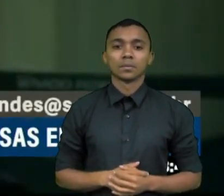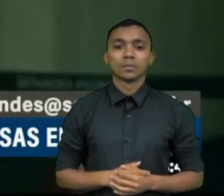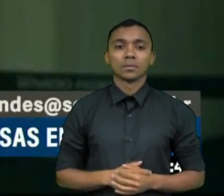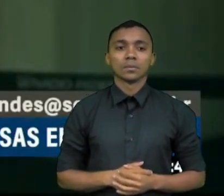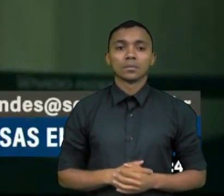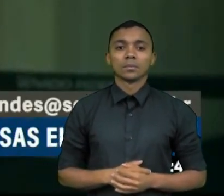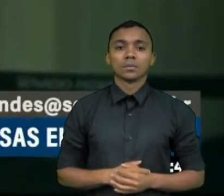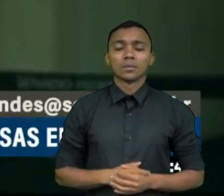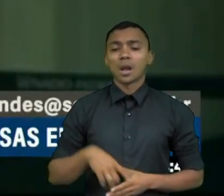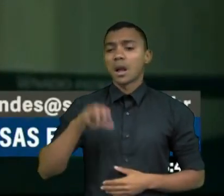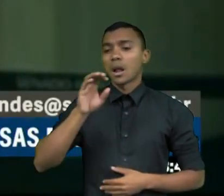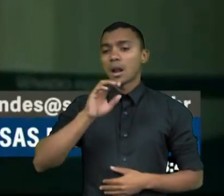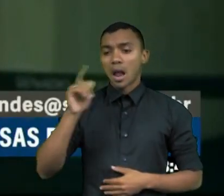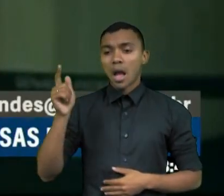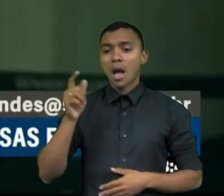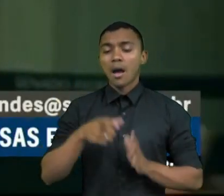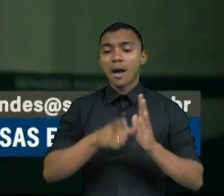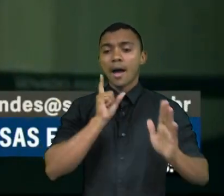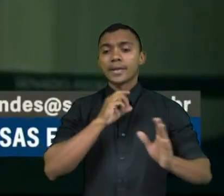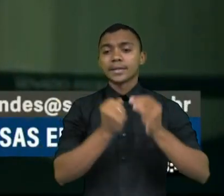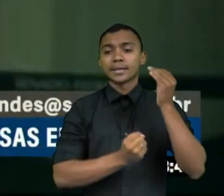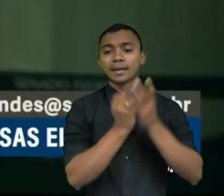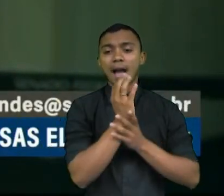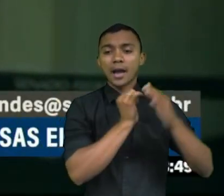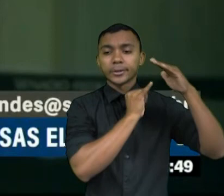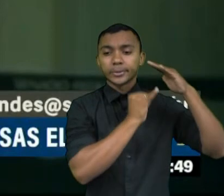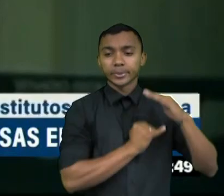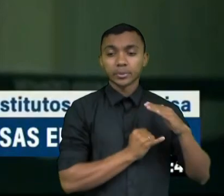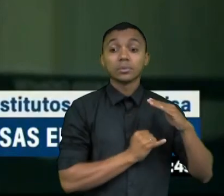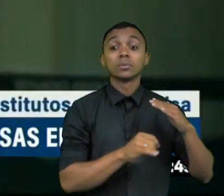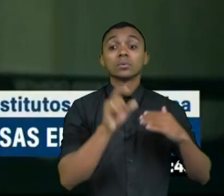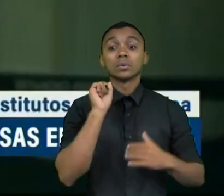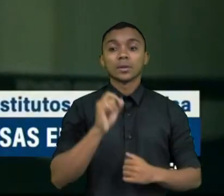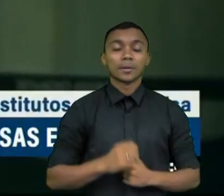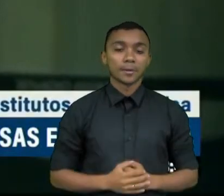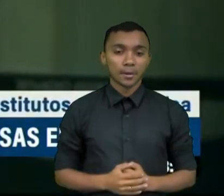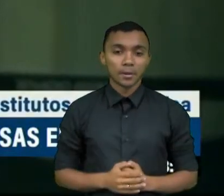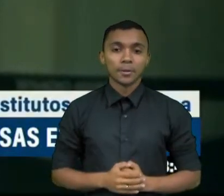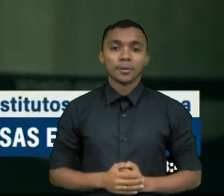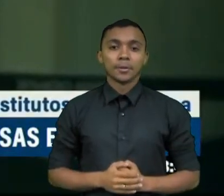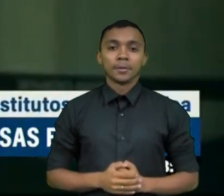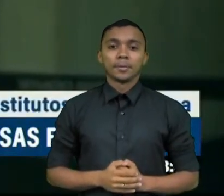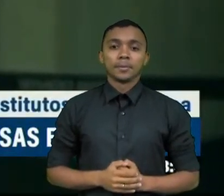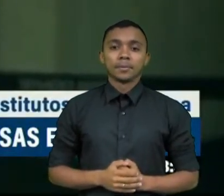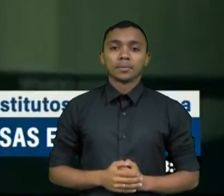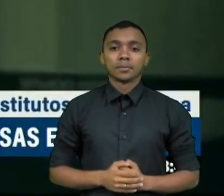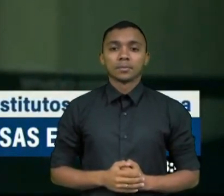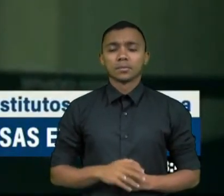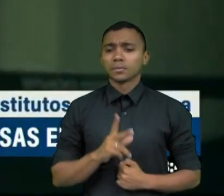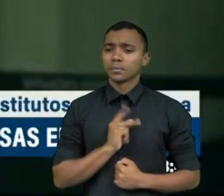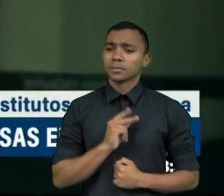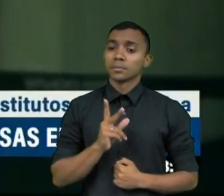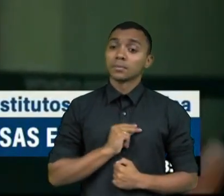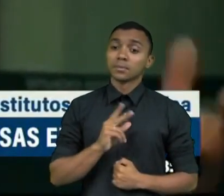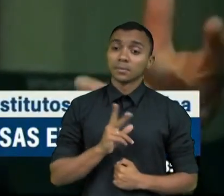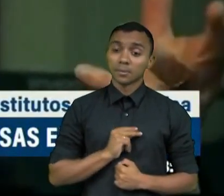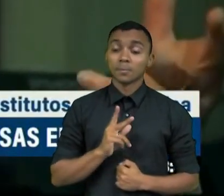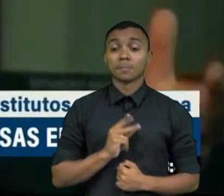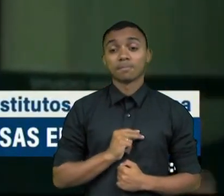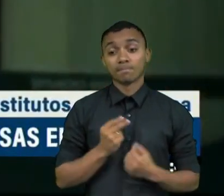foram criados os institutos por encomenda. Isso virou um absurdo e isso